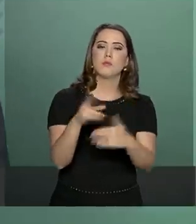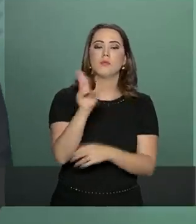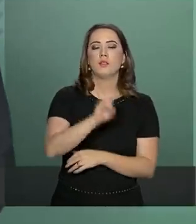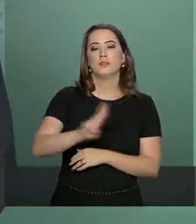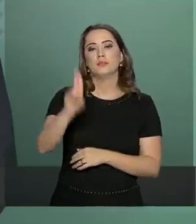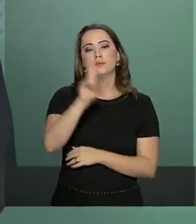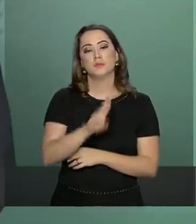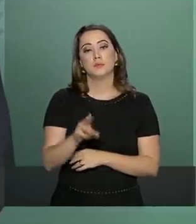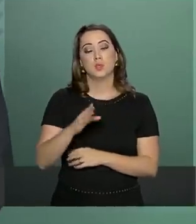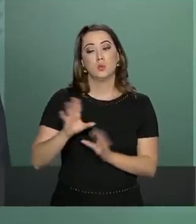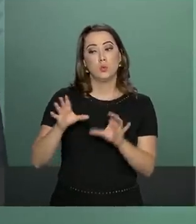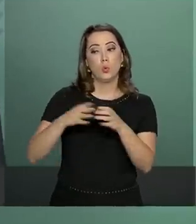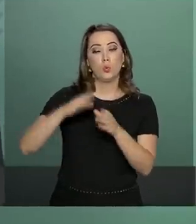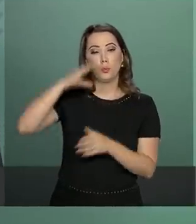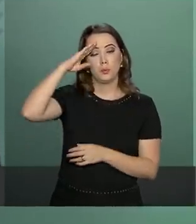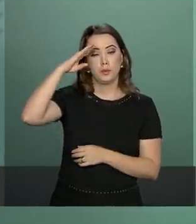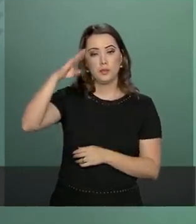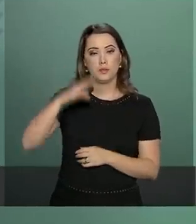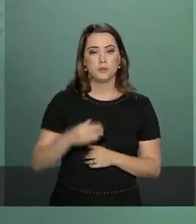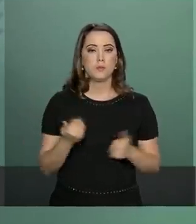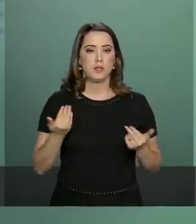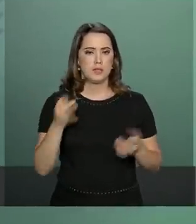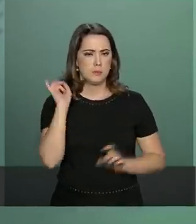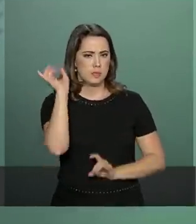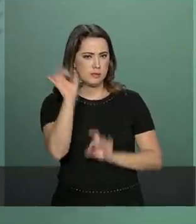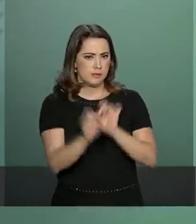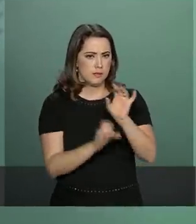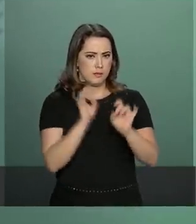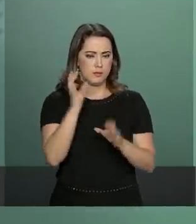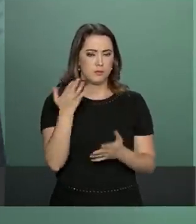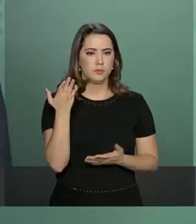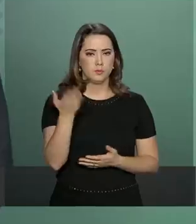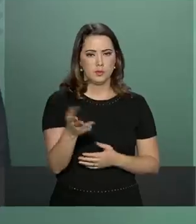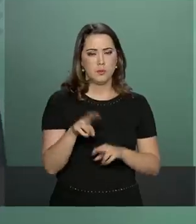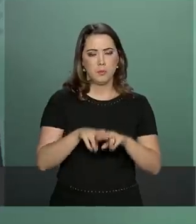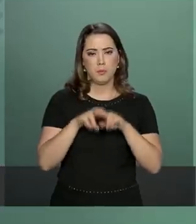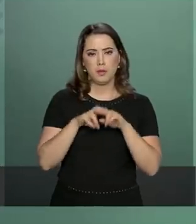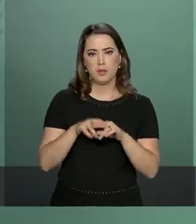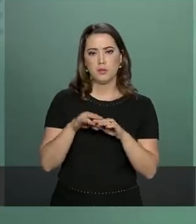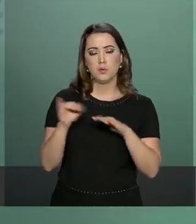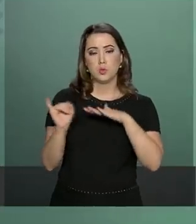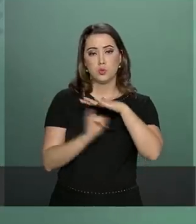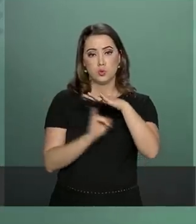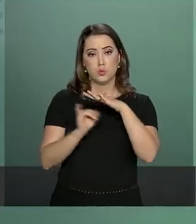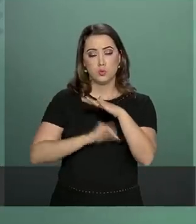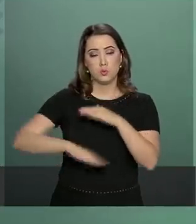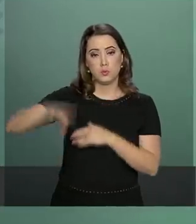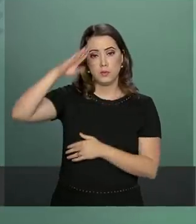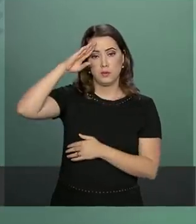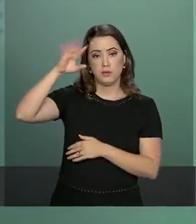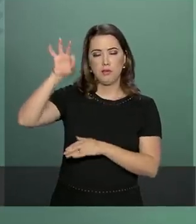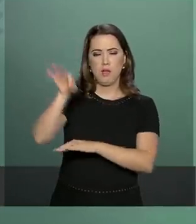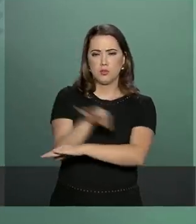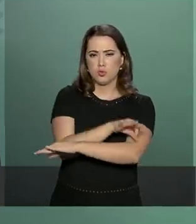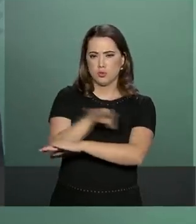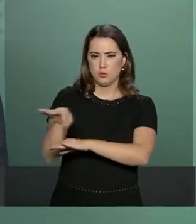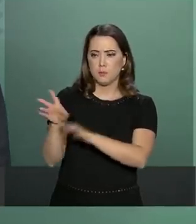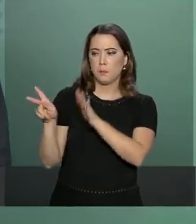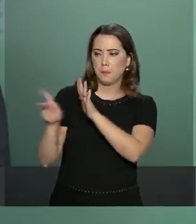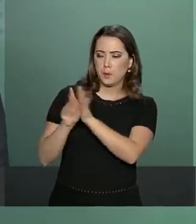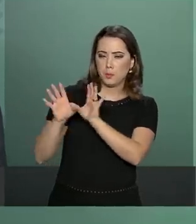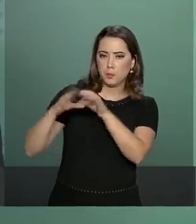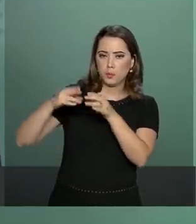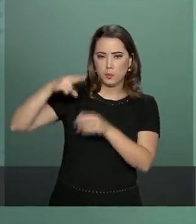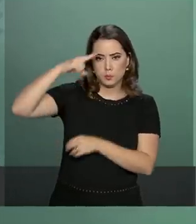universidades militares. Neste caso, especialmente, por meio do Instituto Militar de Engenharia, que é do Exército Brasileiro.